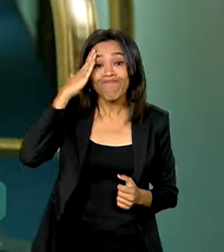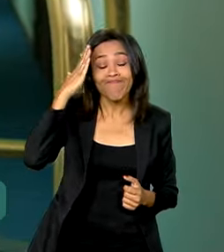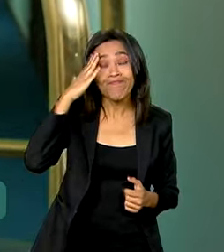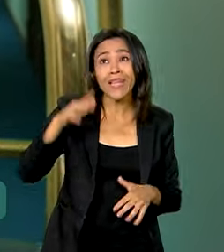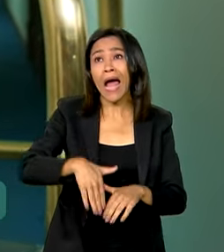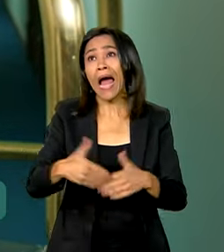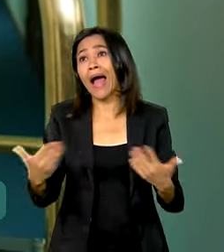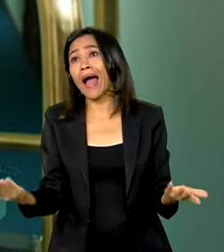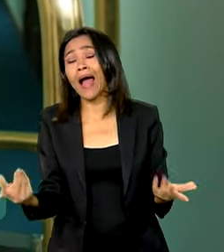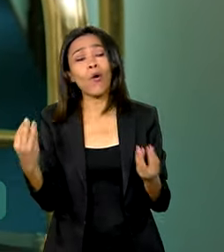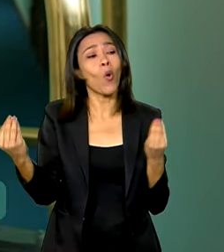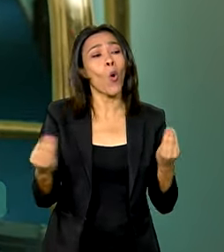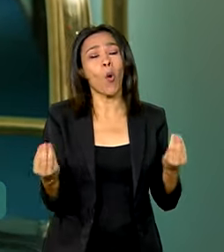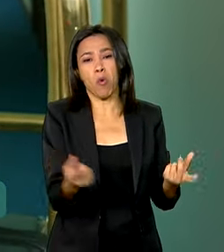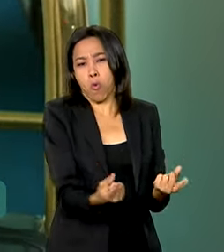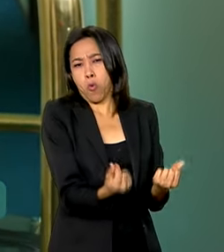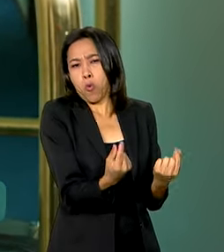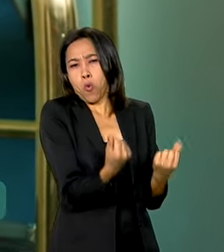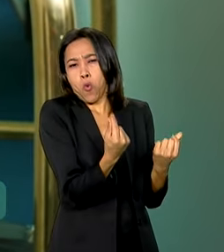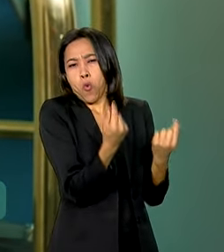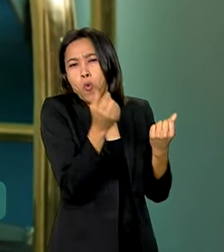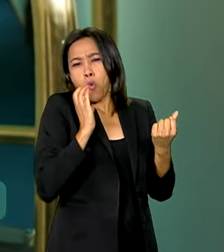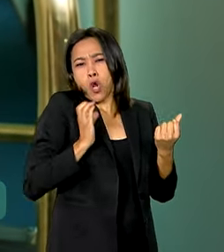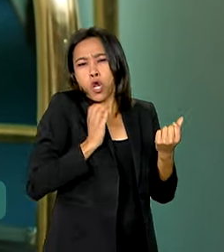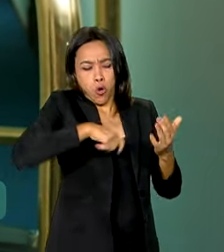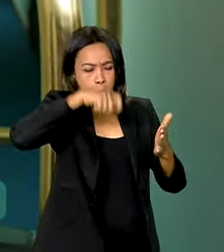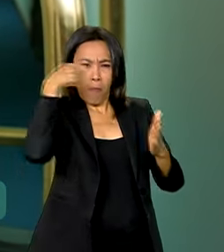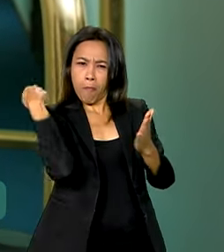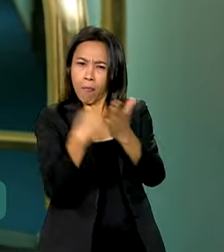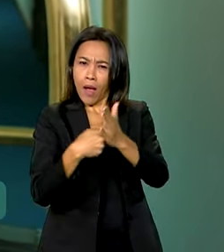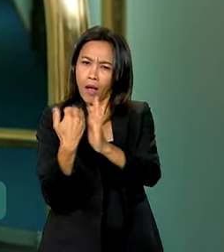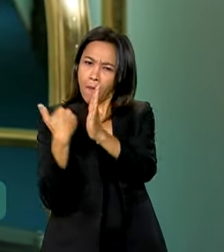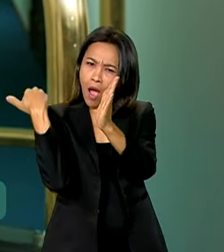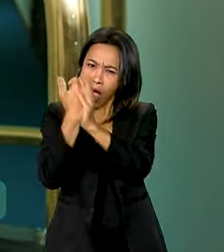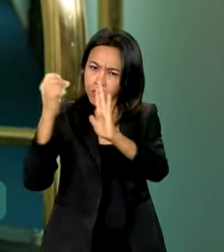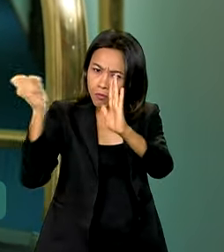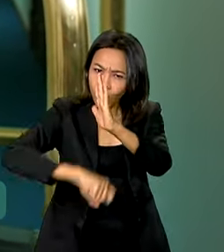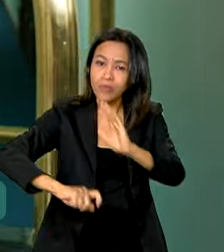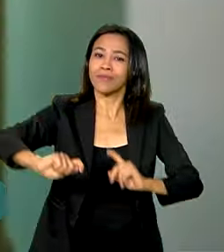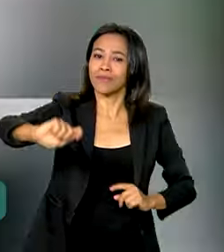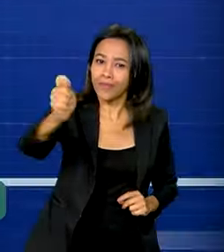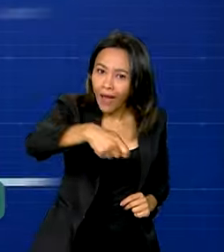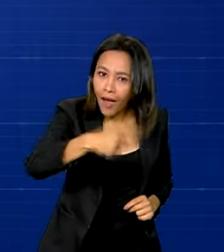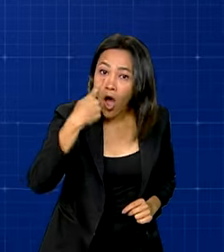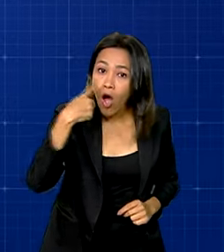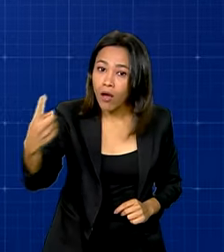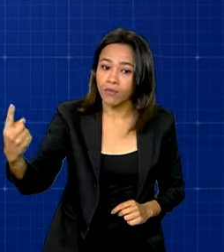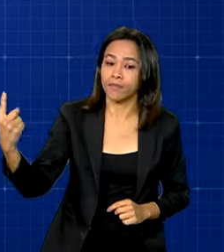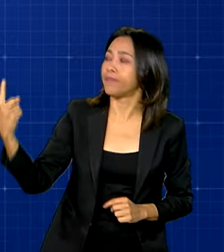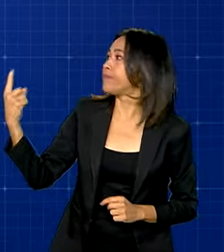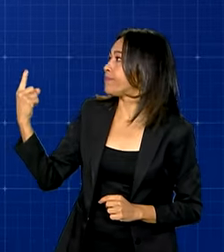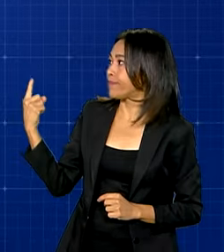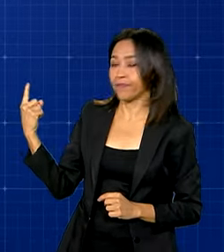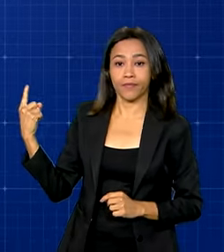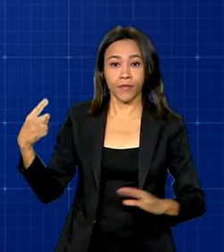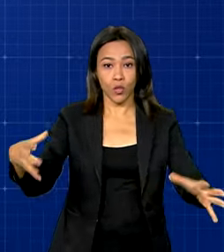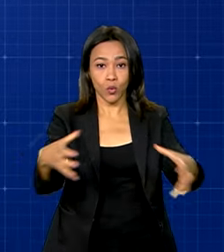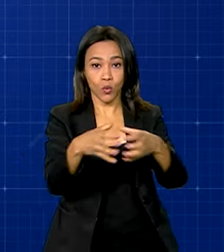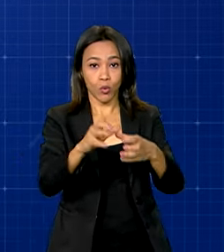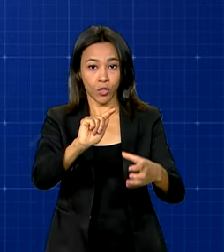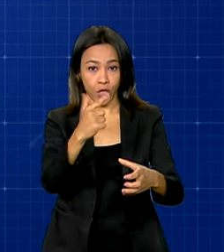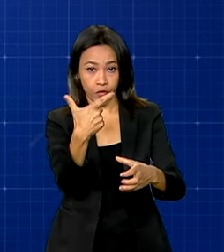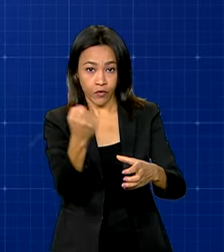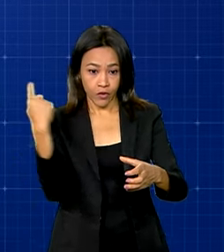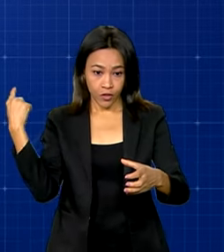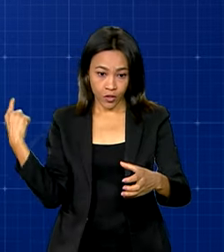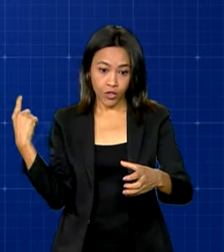não tem como fazer com que os bilionários paguem mais imposto. Tem sim. Dá só uma olhada. Na presidência rotativa do G20,